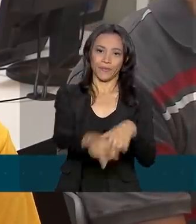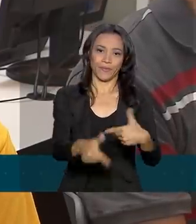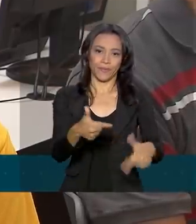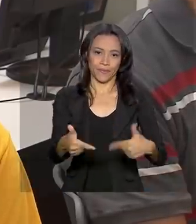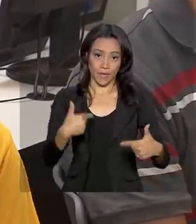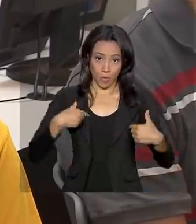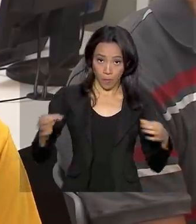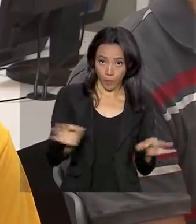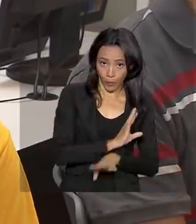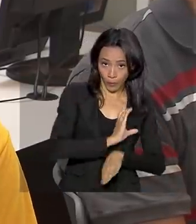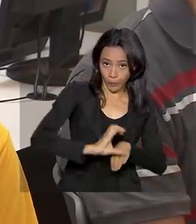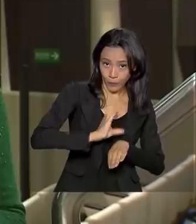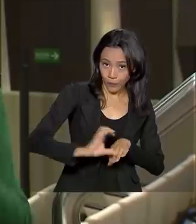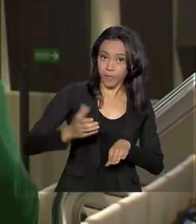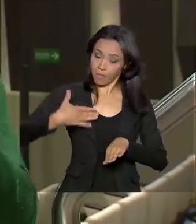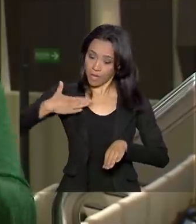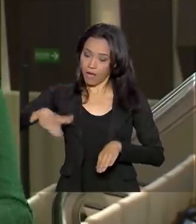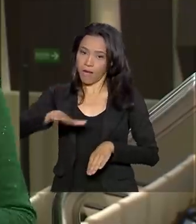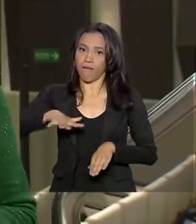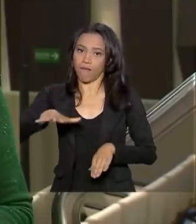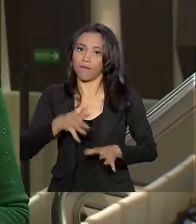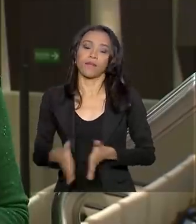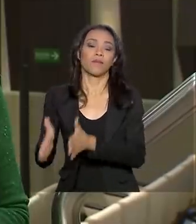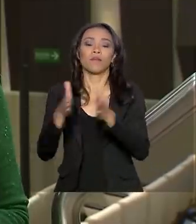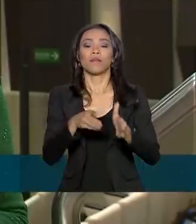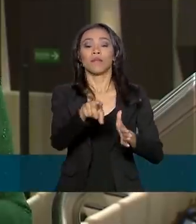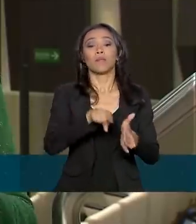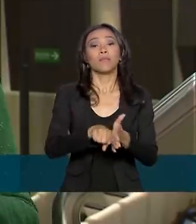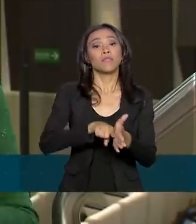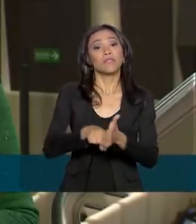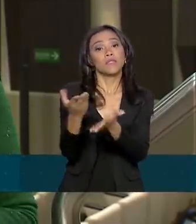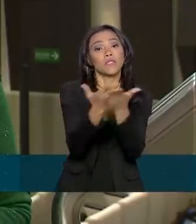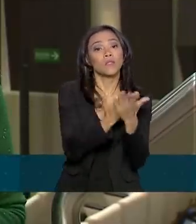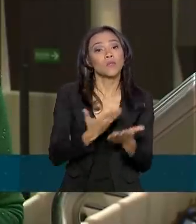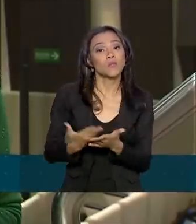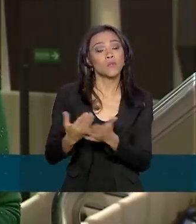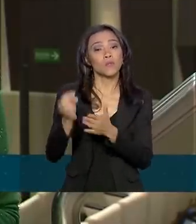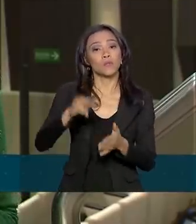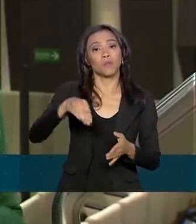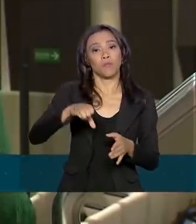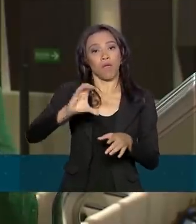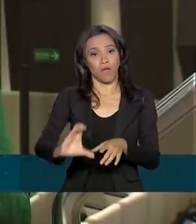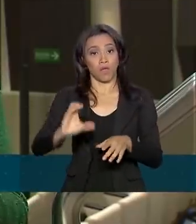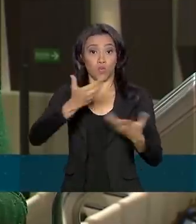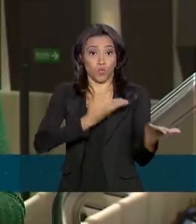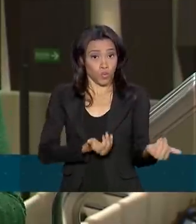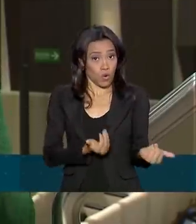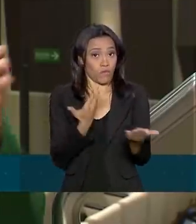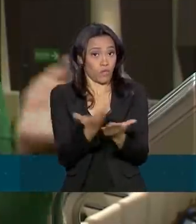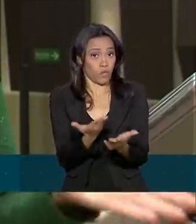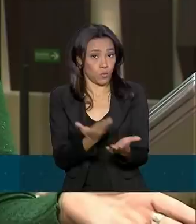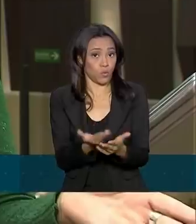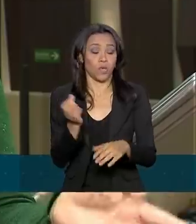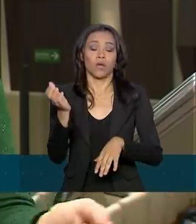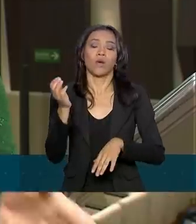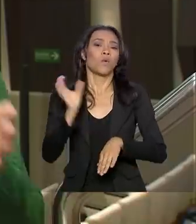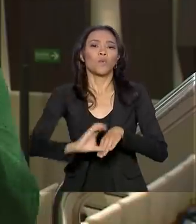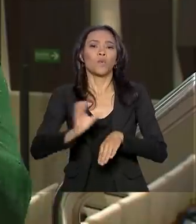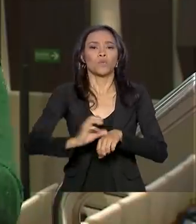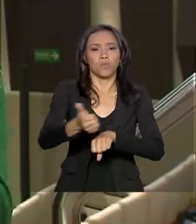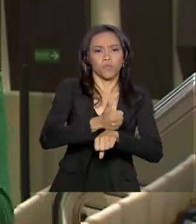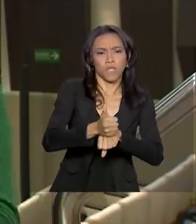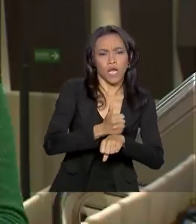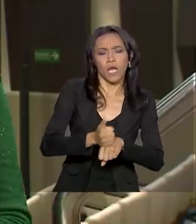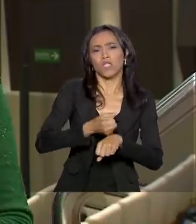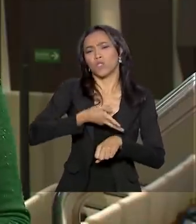que eu saio daqui e na minha área. Estudos do Ministério da Educação apontam que um jovem que faz um curso profissionalizante de um ano e meio a